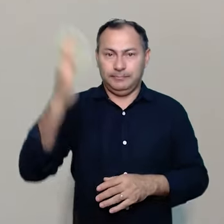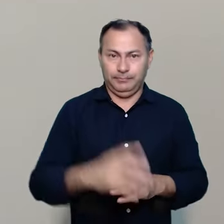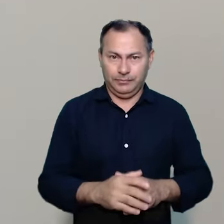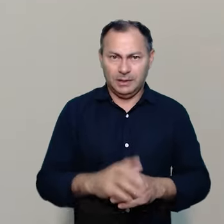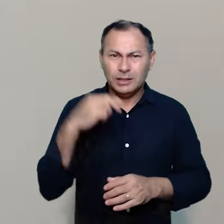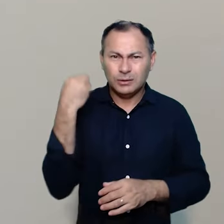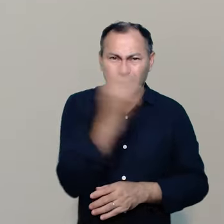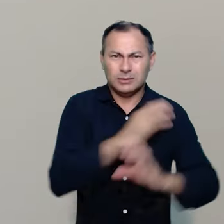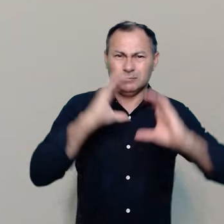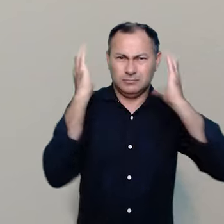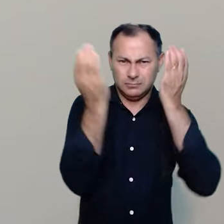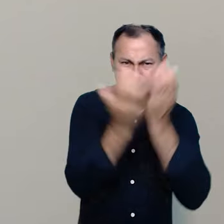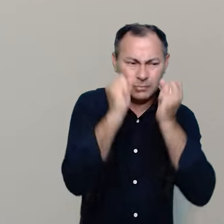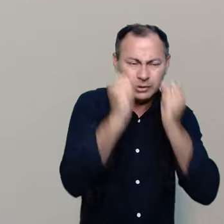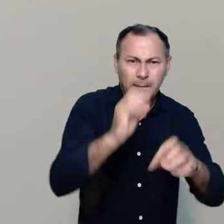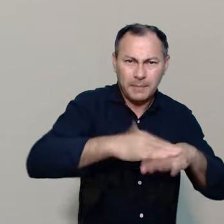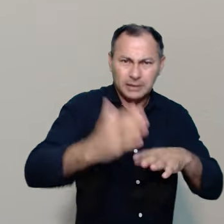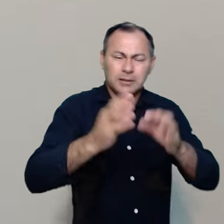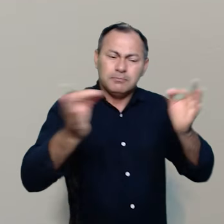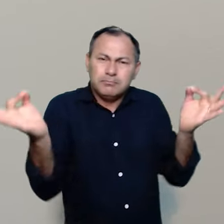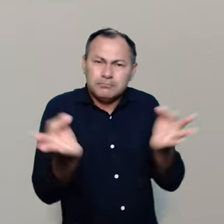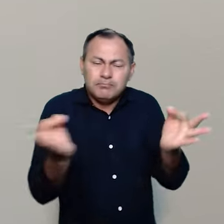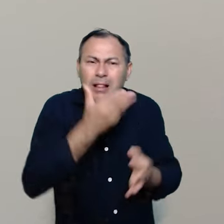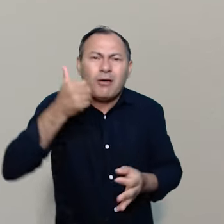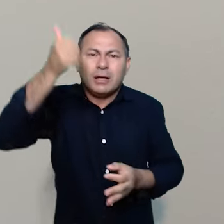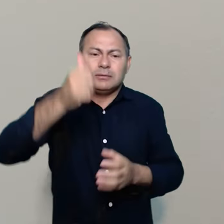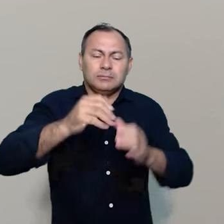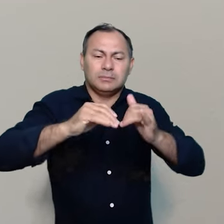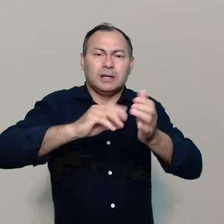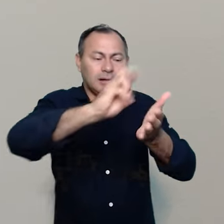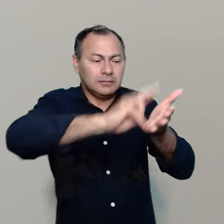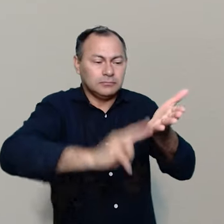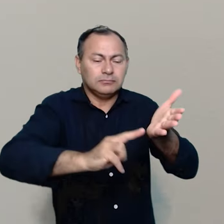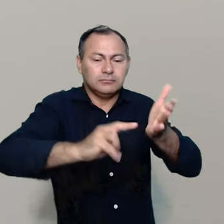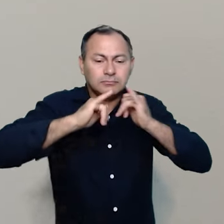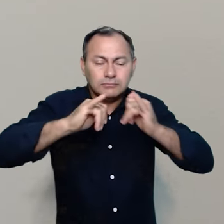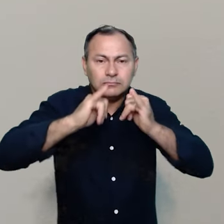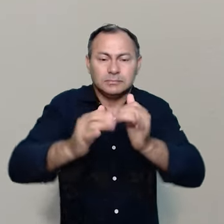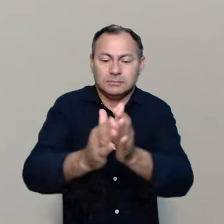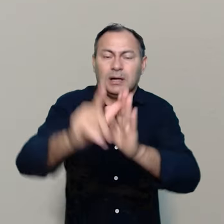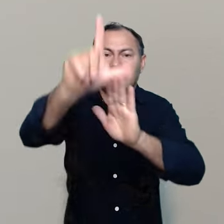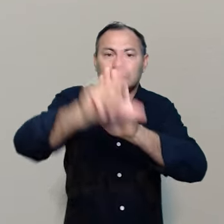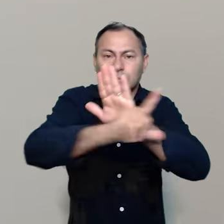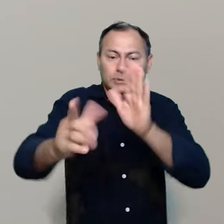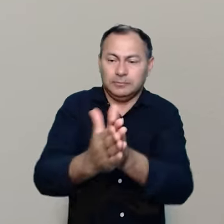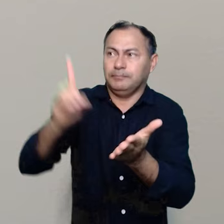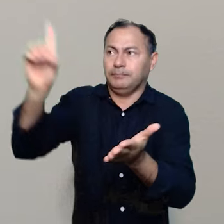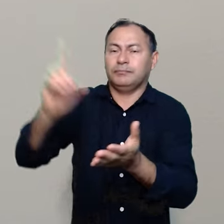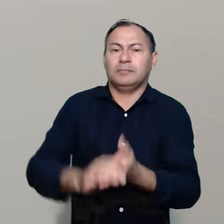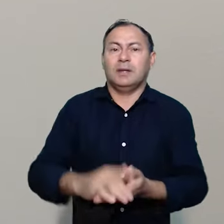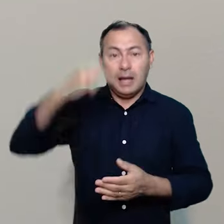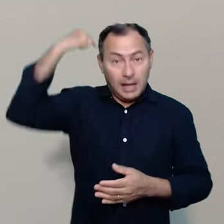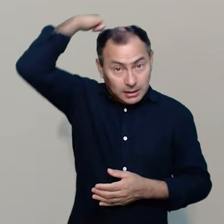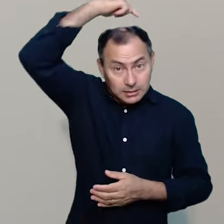que em nossas comunidades podemos ser mais caprichosos na proclamação da liturgia da palavra? A Sagrada